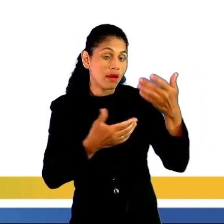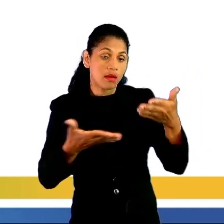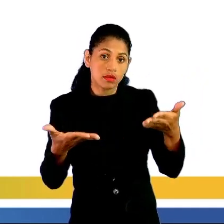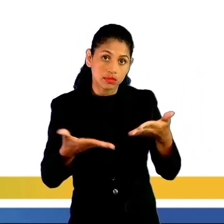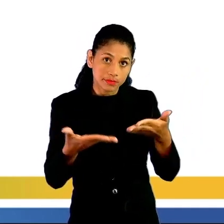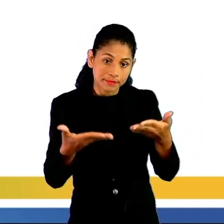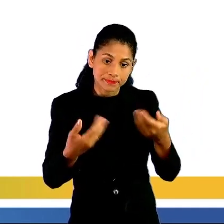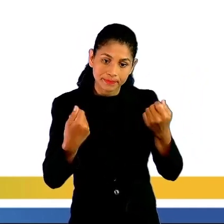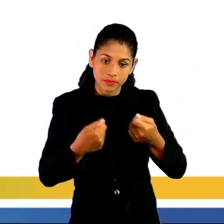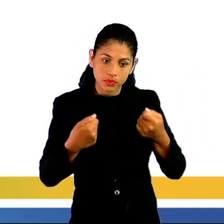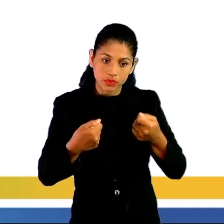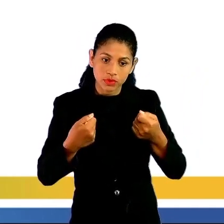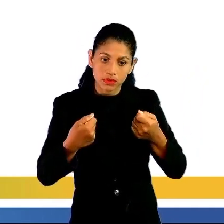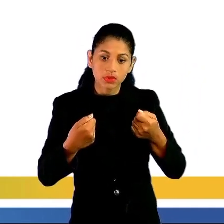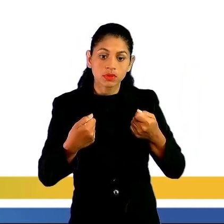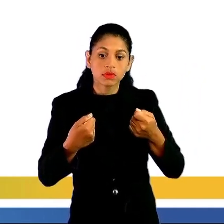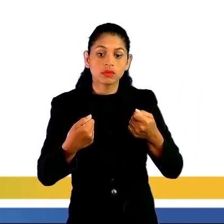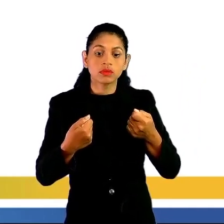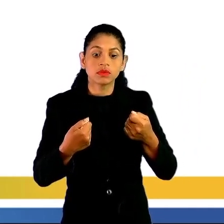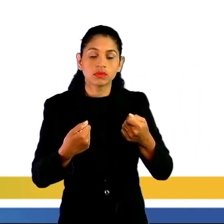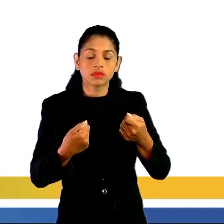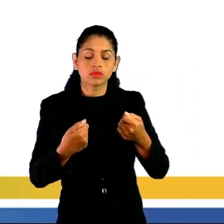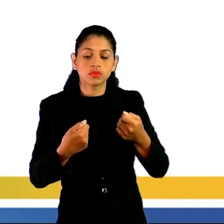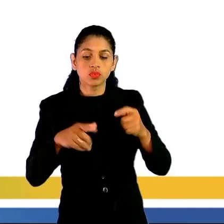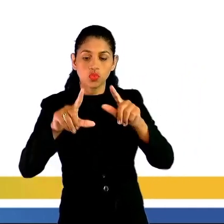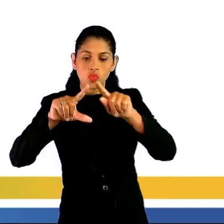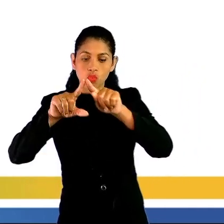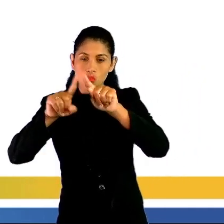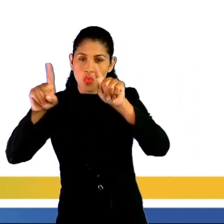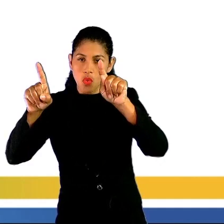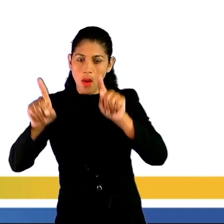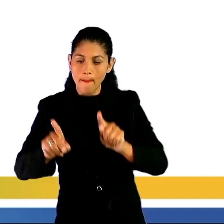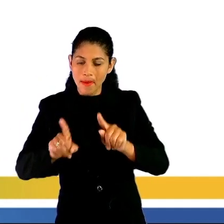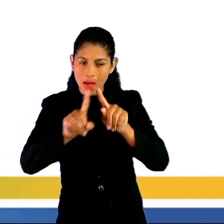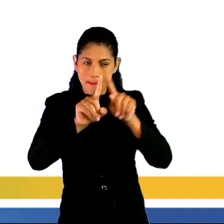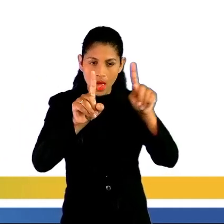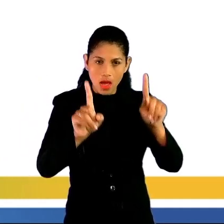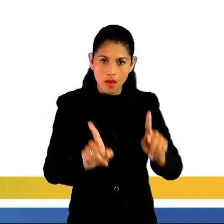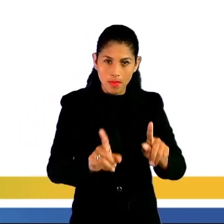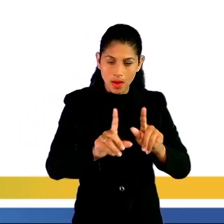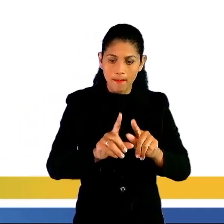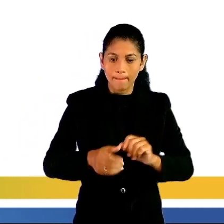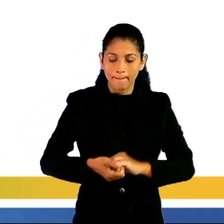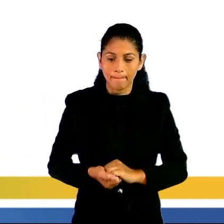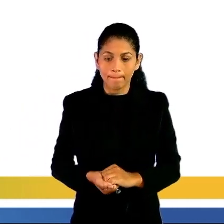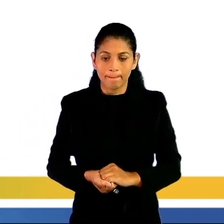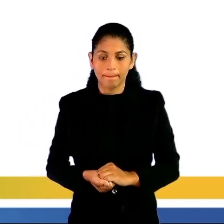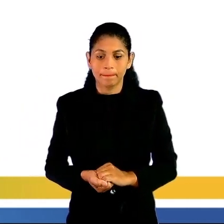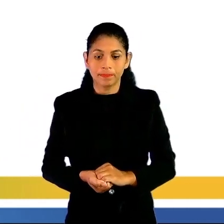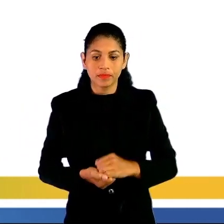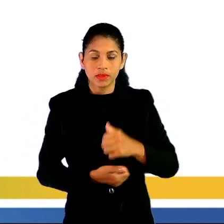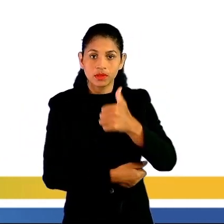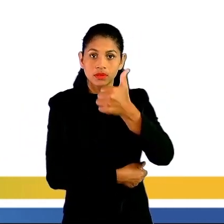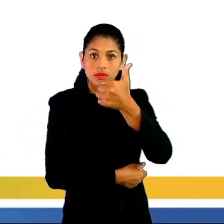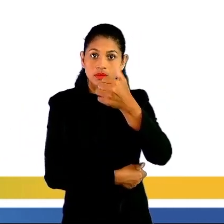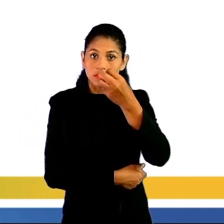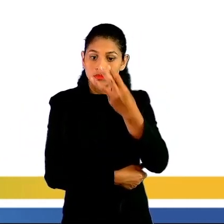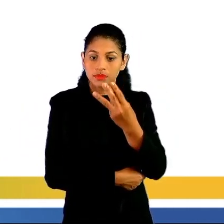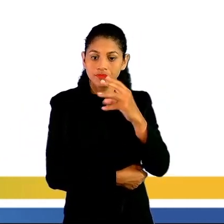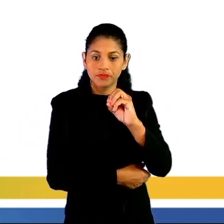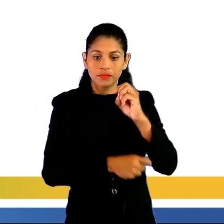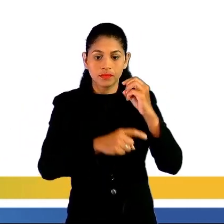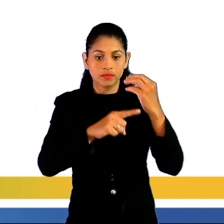a área do azulejo. Temos então aqui, 30 vezes 30, 900